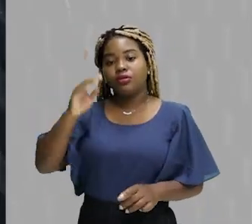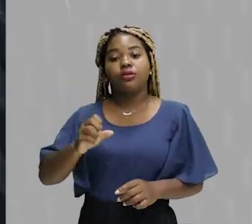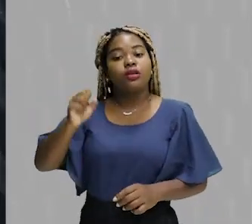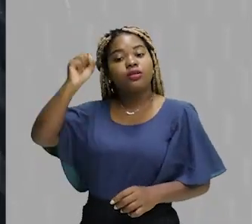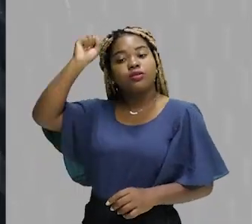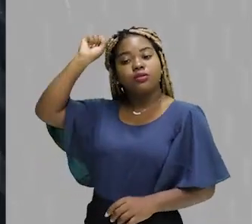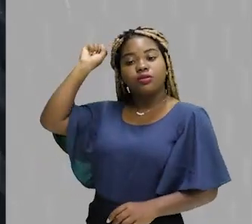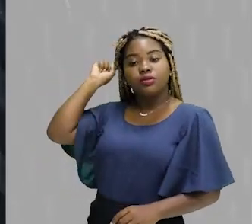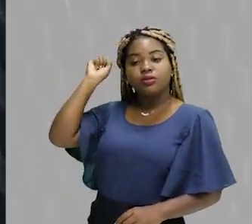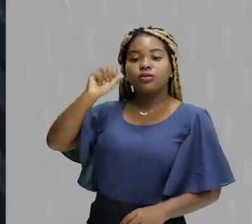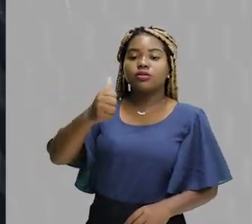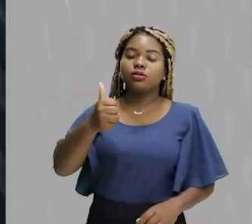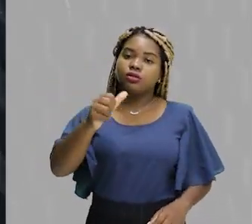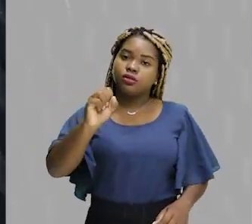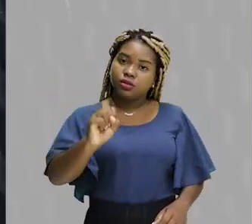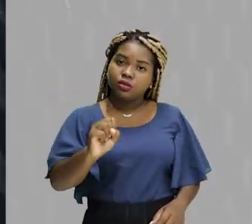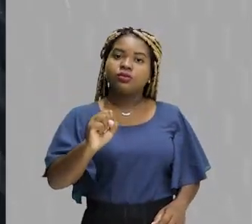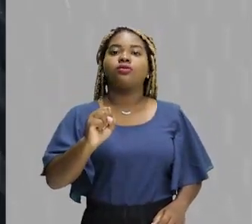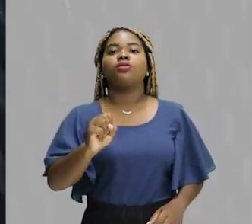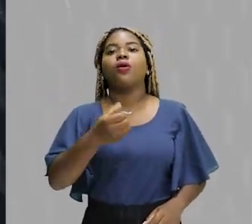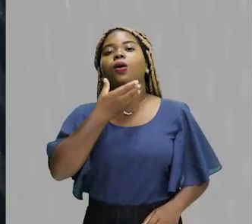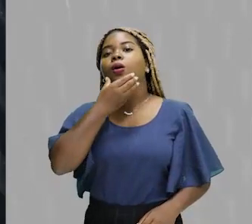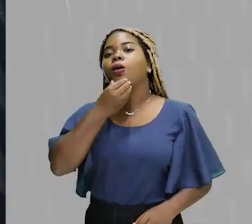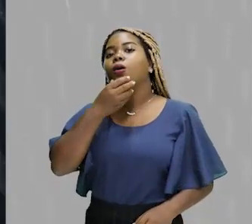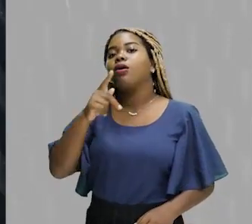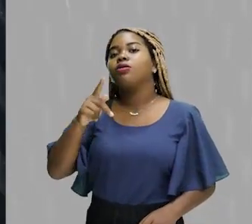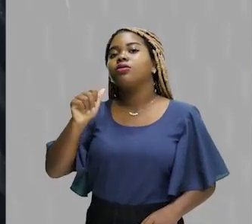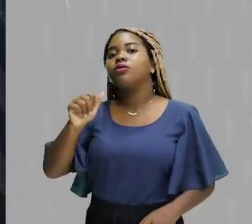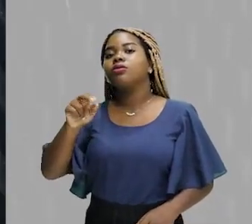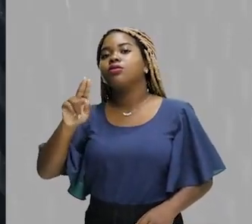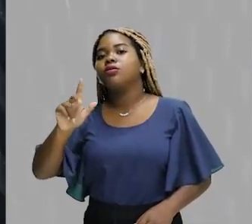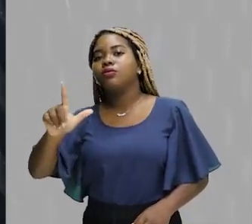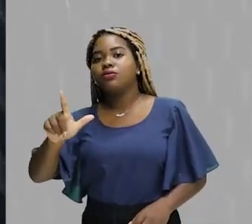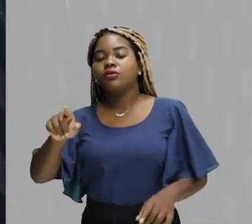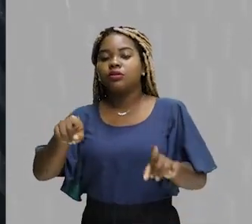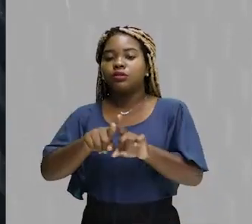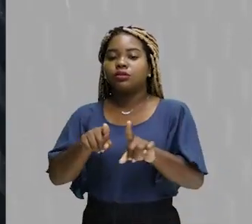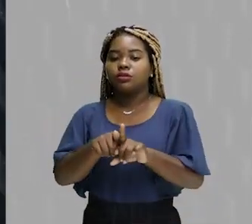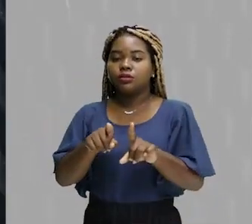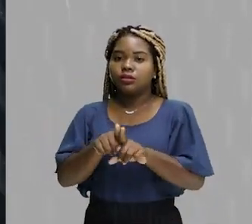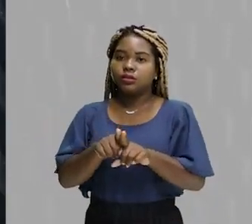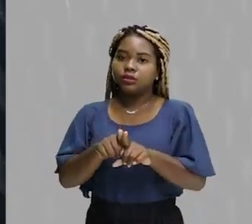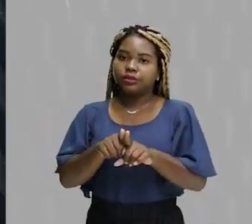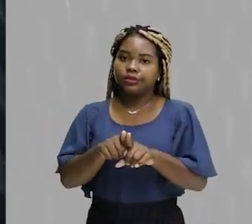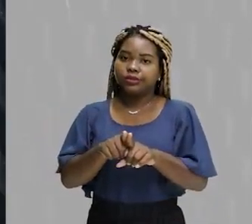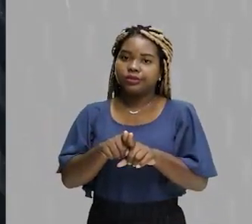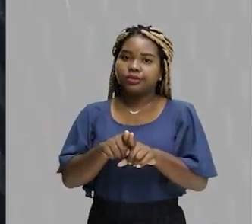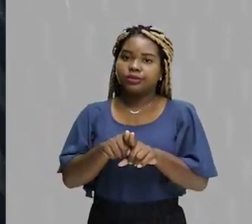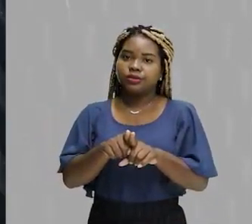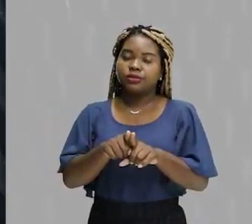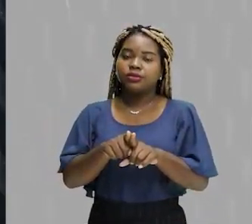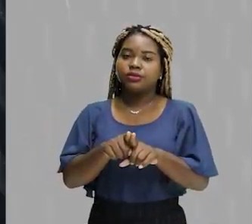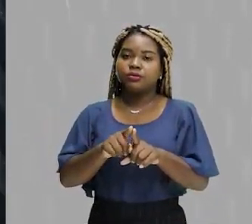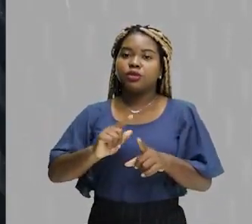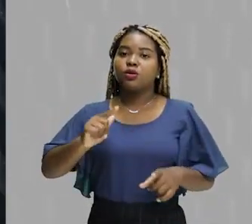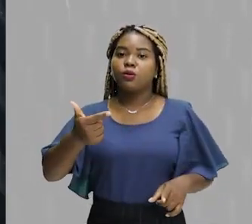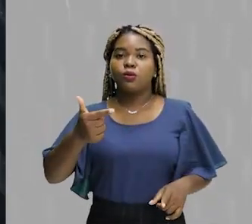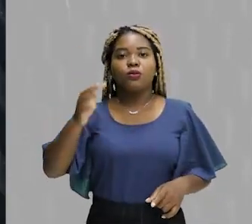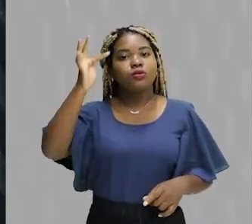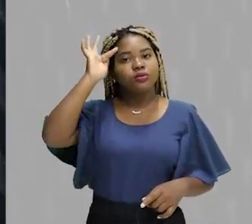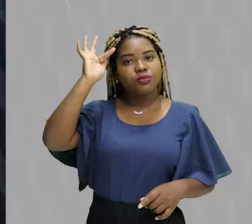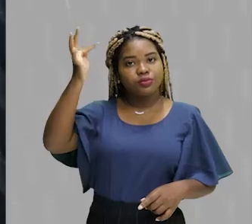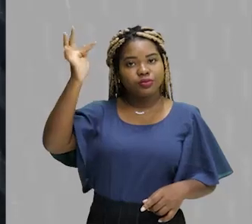Balgarten e o nosso grande filósofo, pequeno em estatura, grande ali em